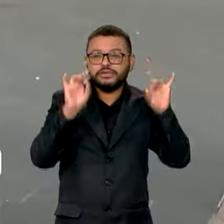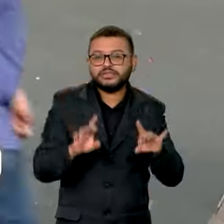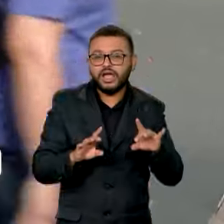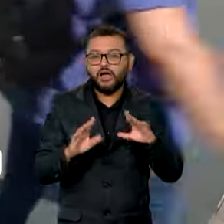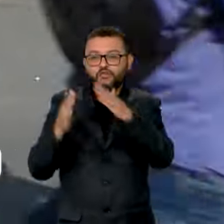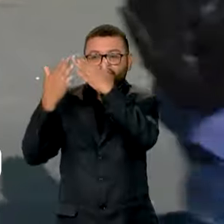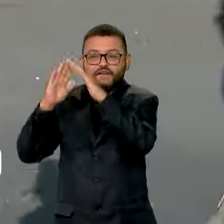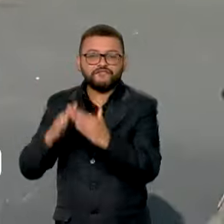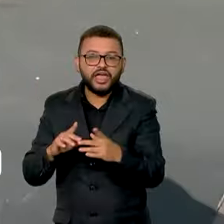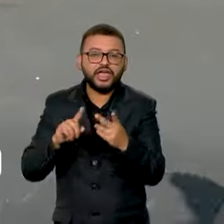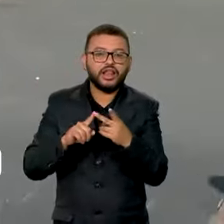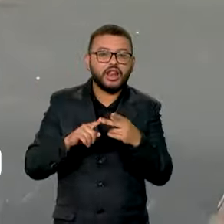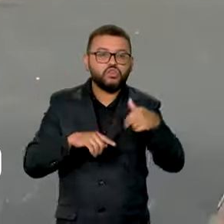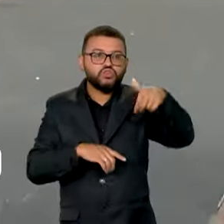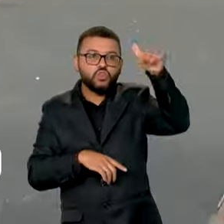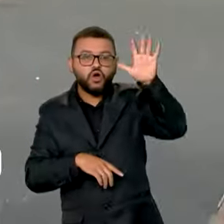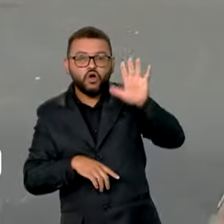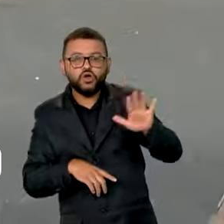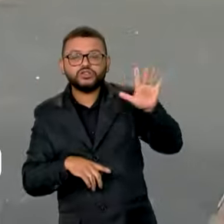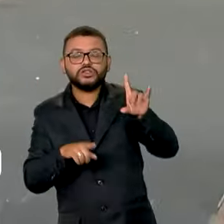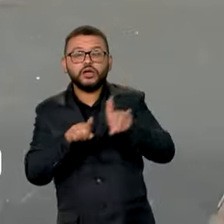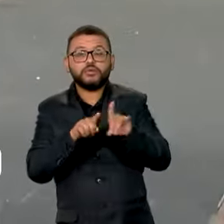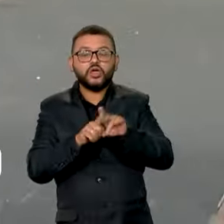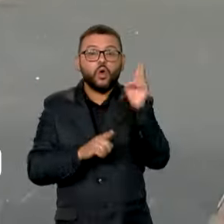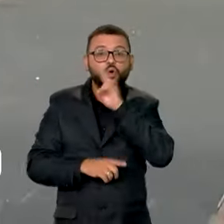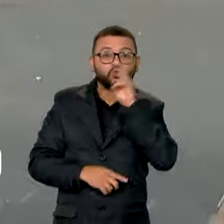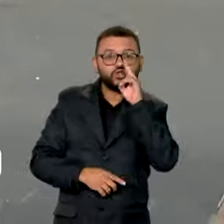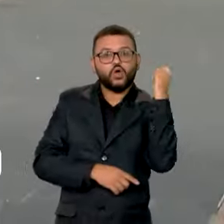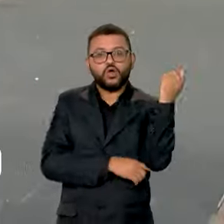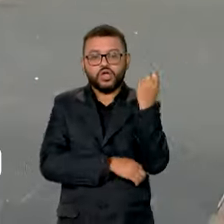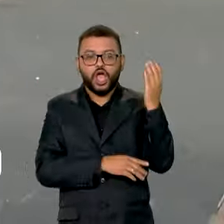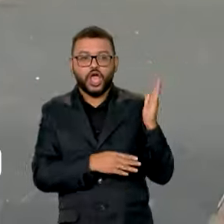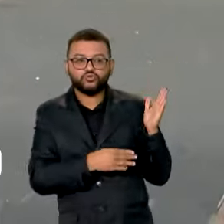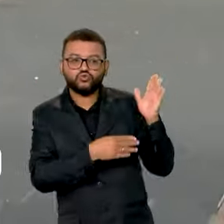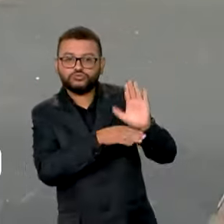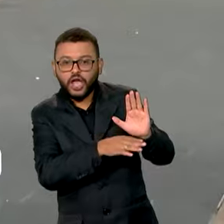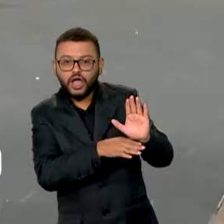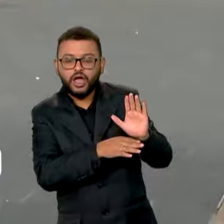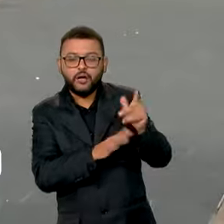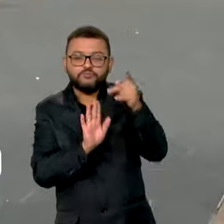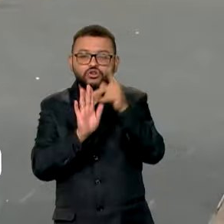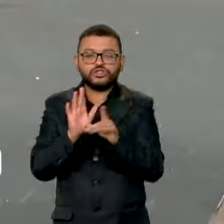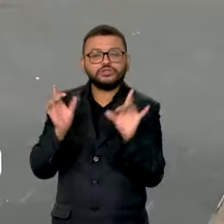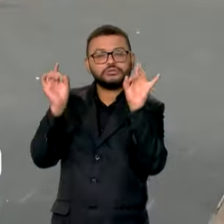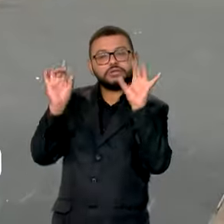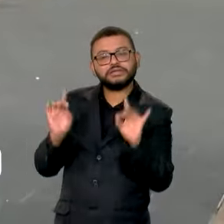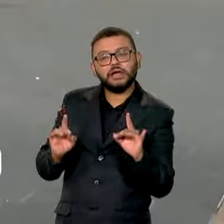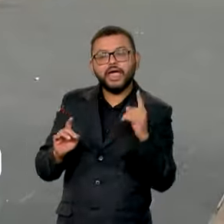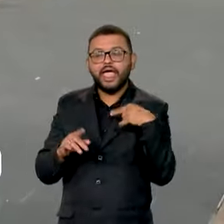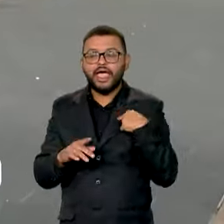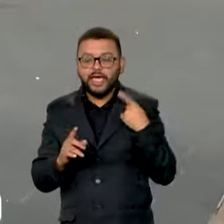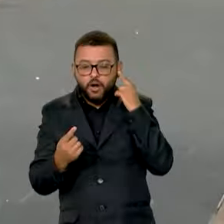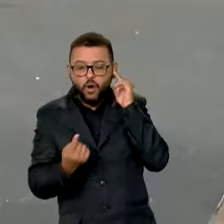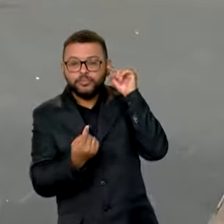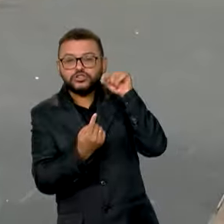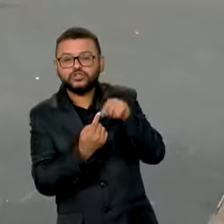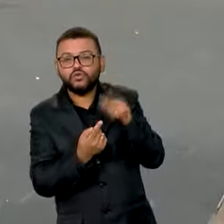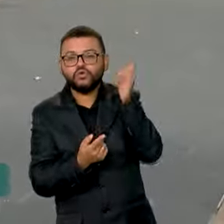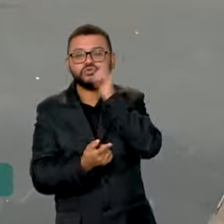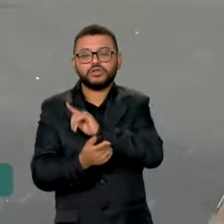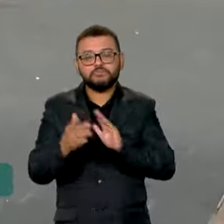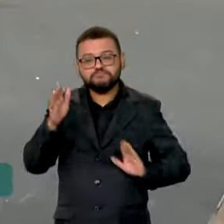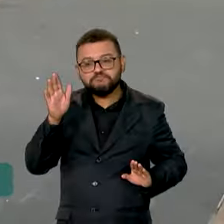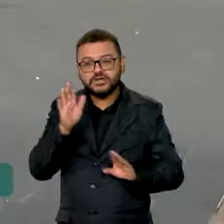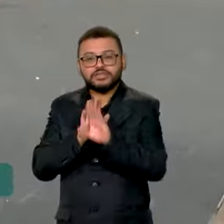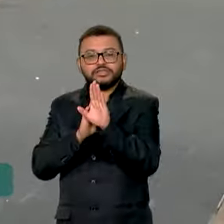Favelas e o programa emergencial Rouanet Rio Grande do Sul. Esses programas especiais têm o objetivo de cumprir a meta de